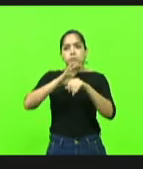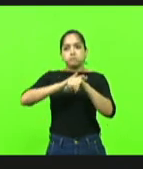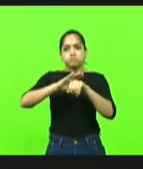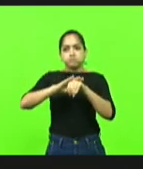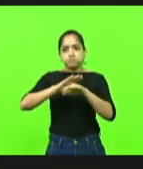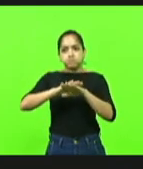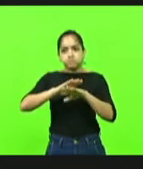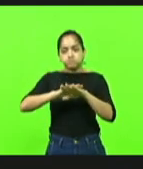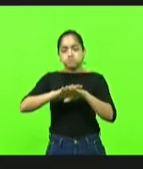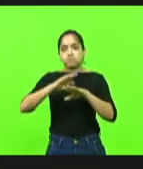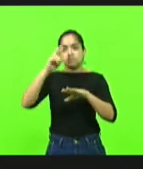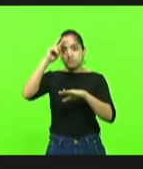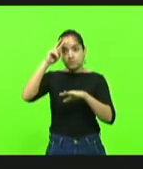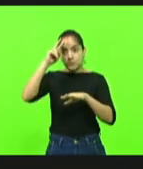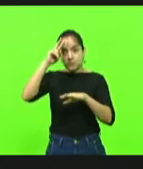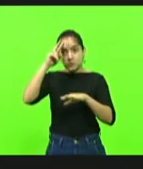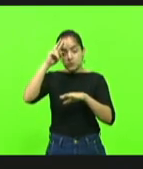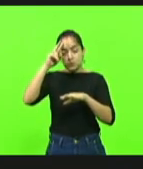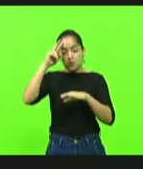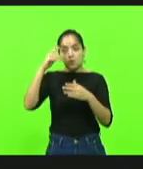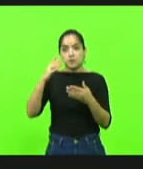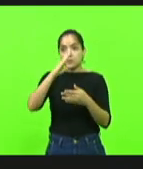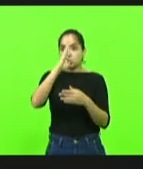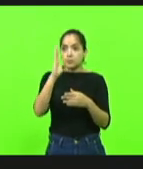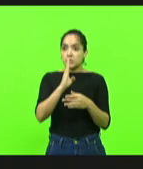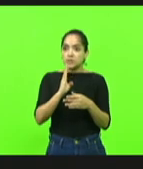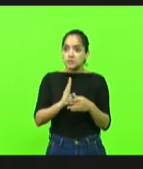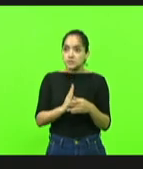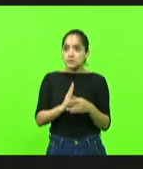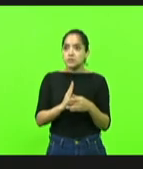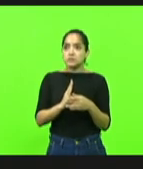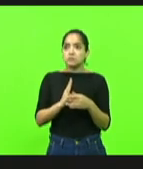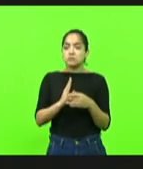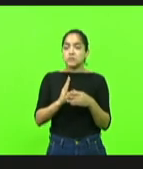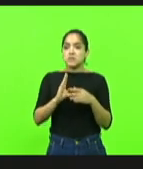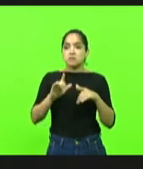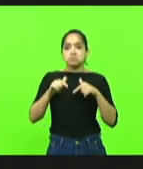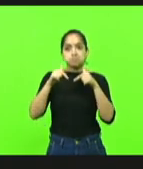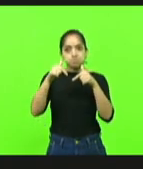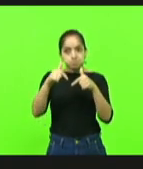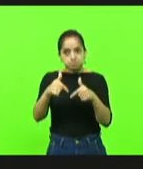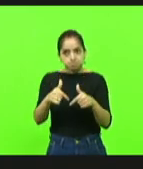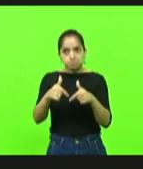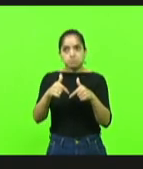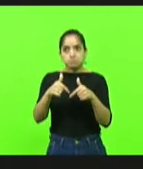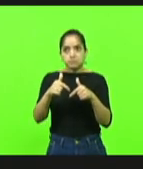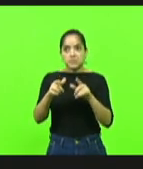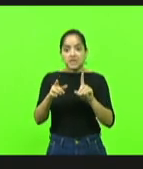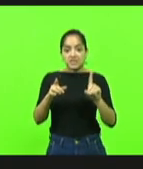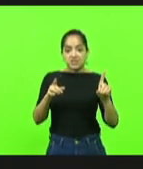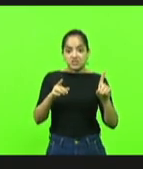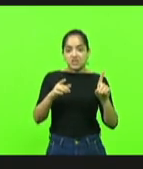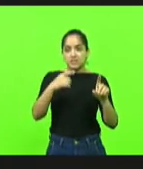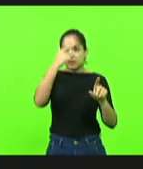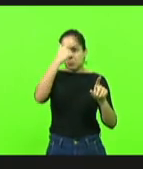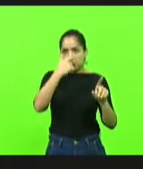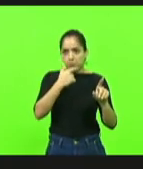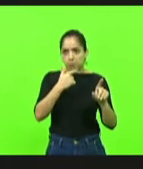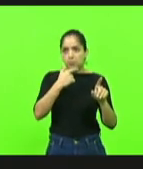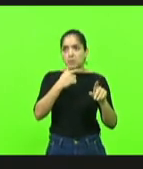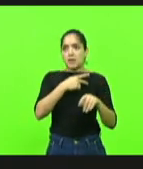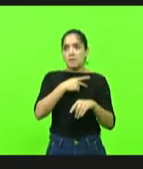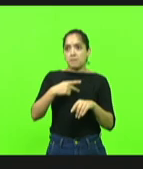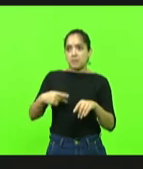talvez da história da nação brasileira, e se nós não nos erguermos, e a direita ela tem uma cara, chama-se presidente